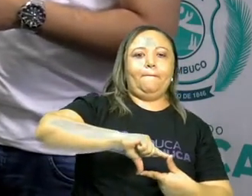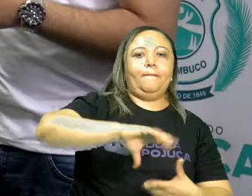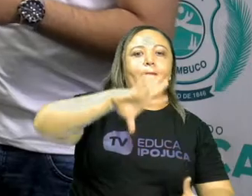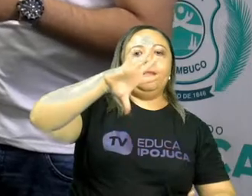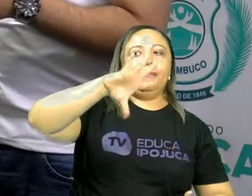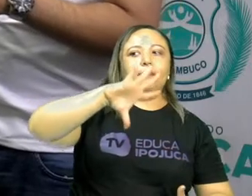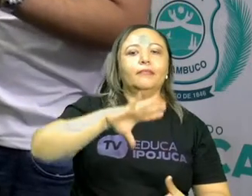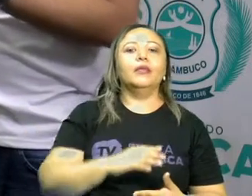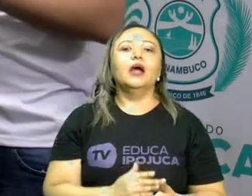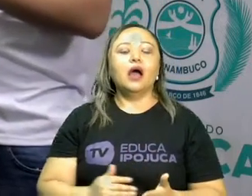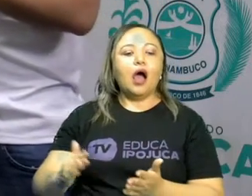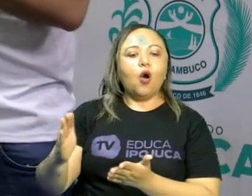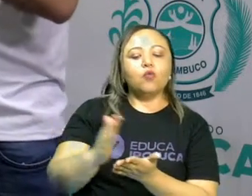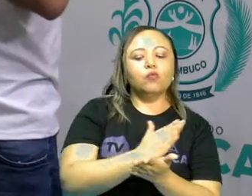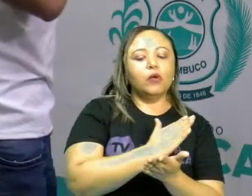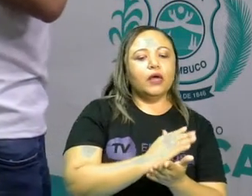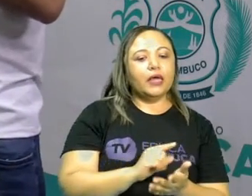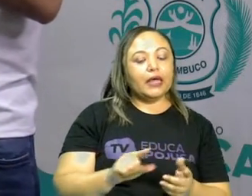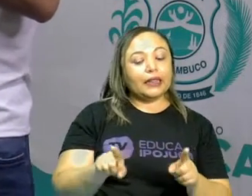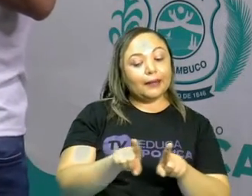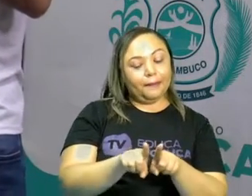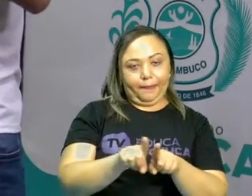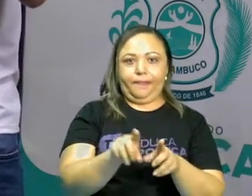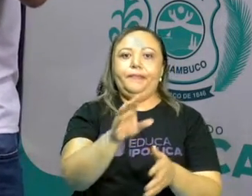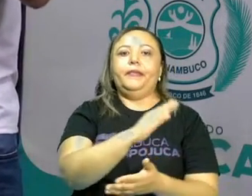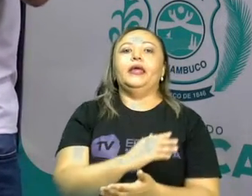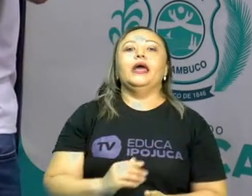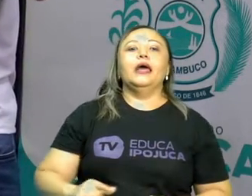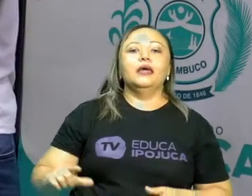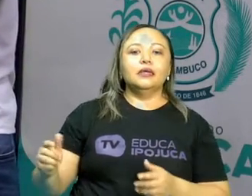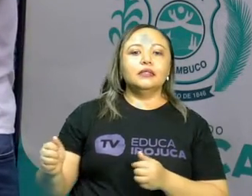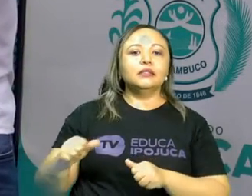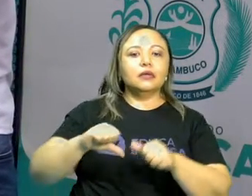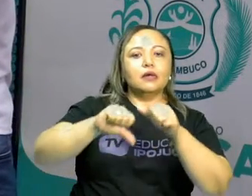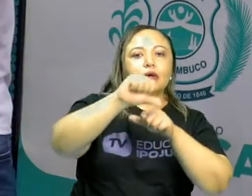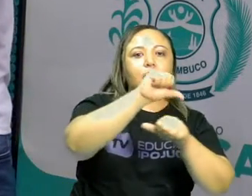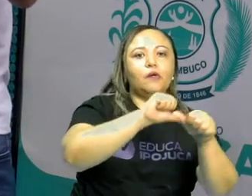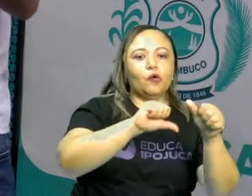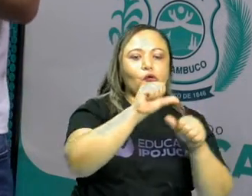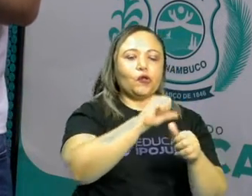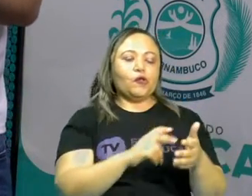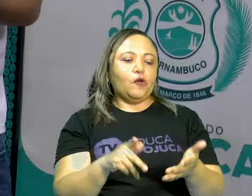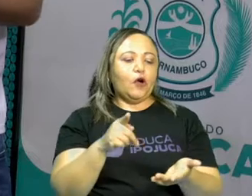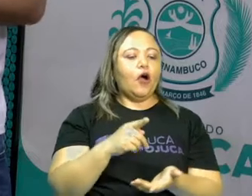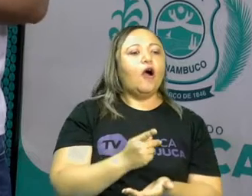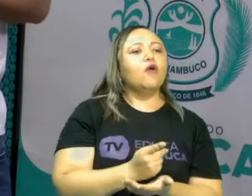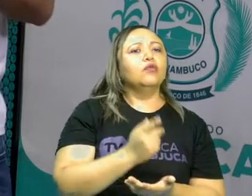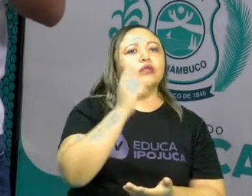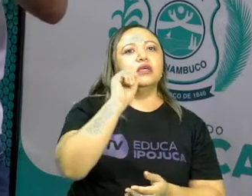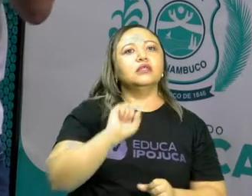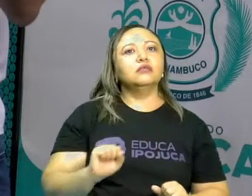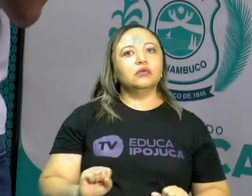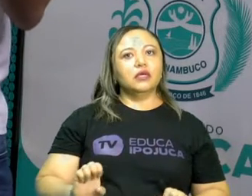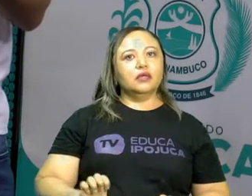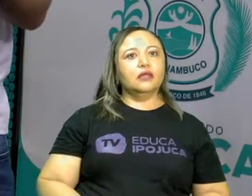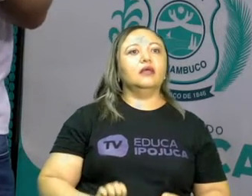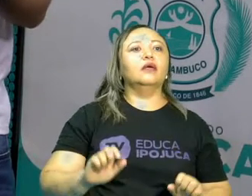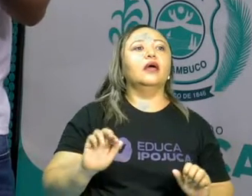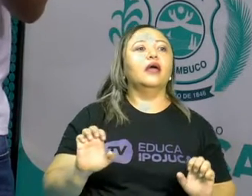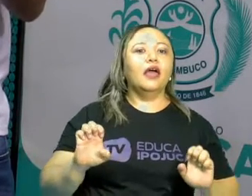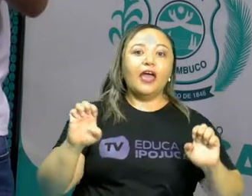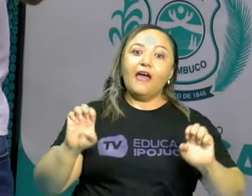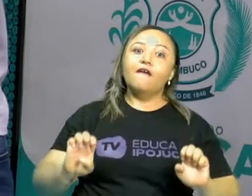coisa também é que essas mudanças, elas vão ser marcadas por alguns grandes eventos. Tá certo? Então, alguns grandes